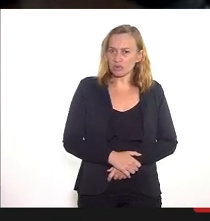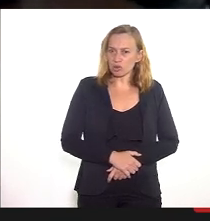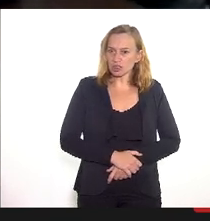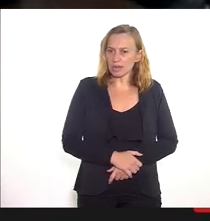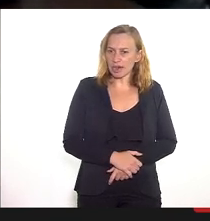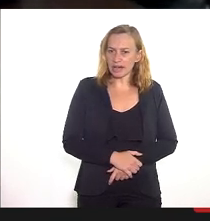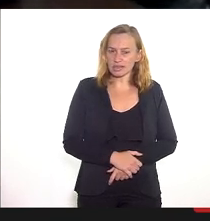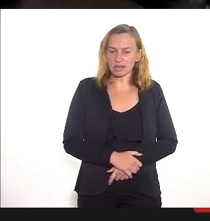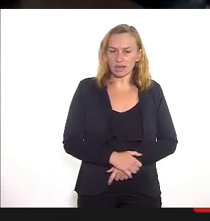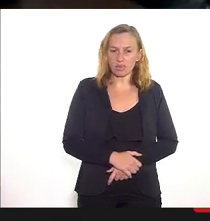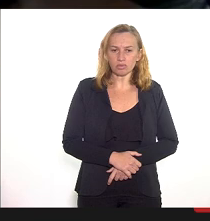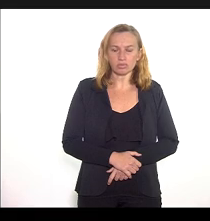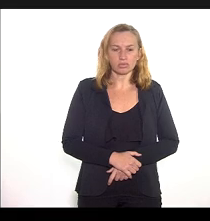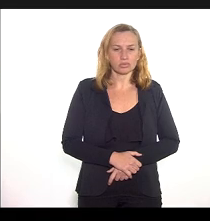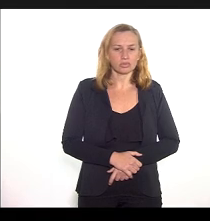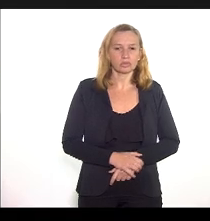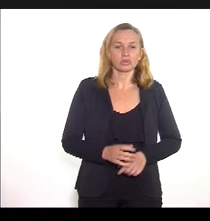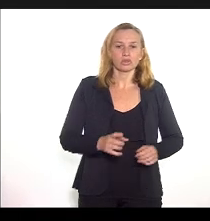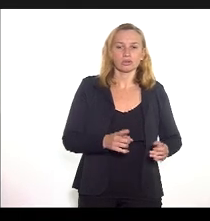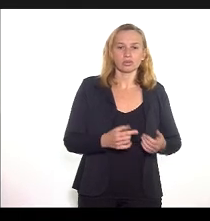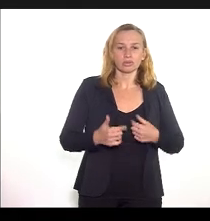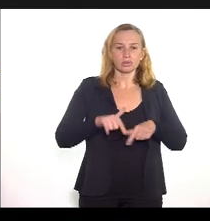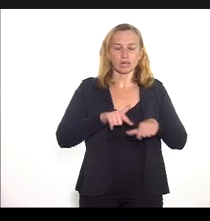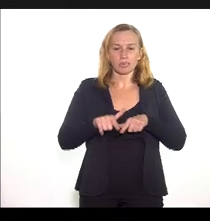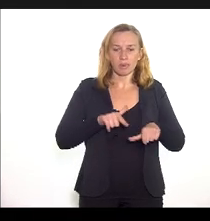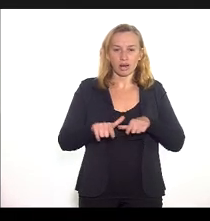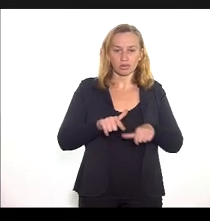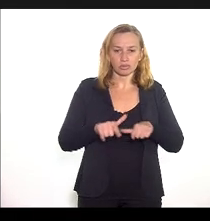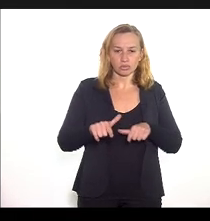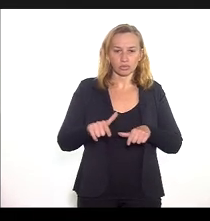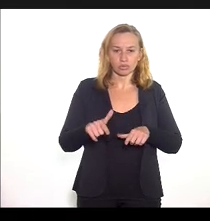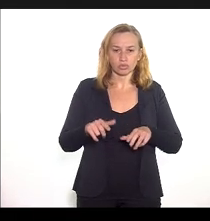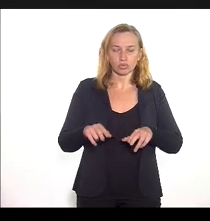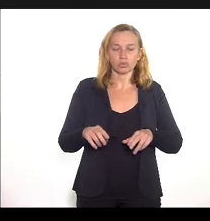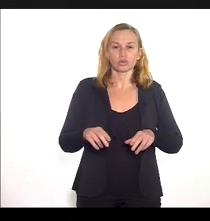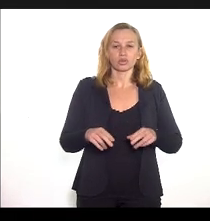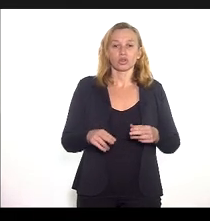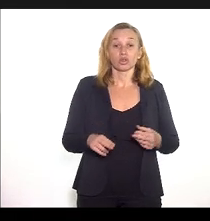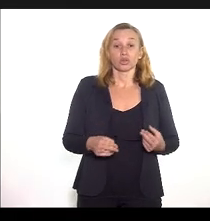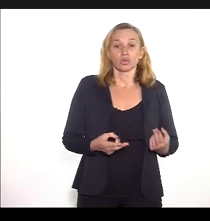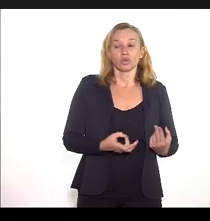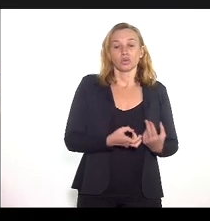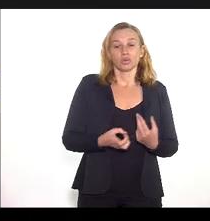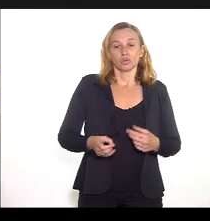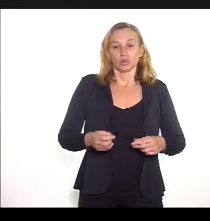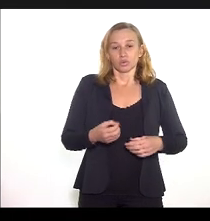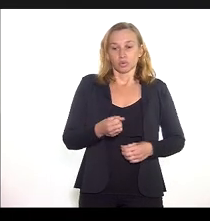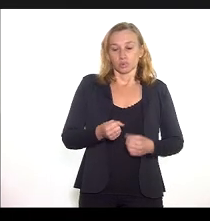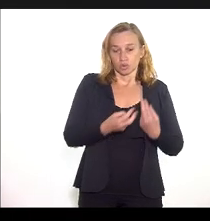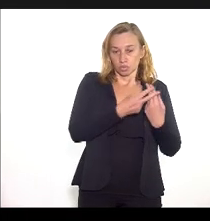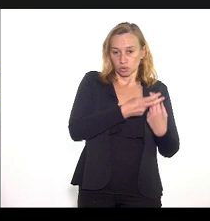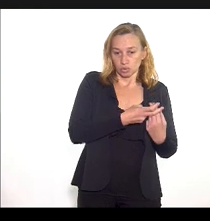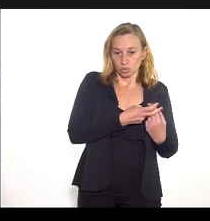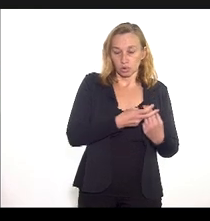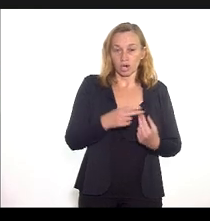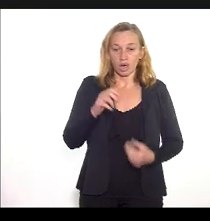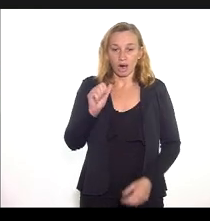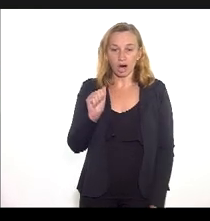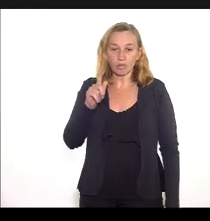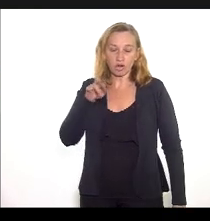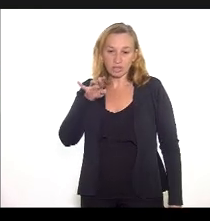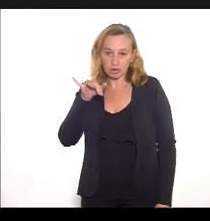Dados da produção de serviços no SUS. SUS. Os dados referentes à produção ambulatorial e